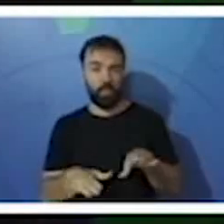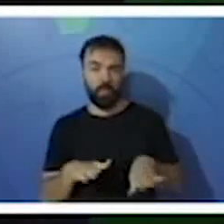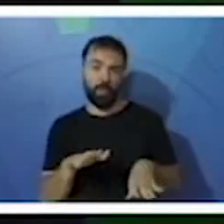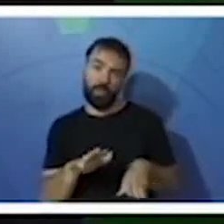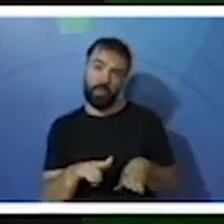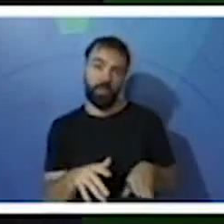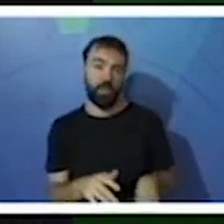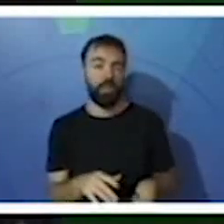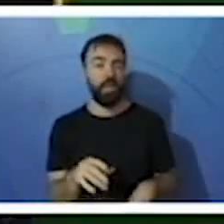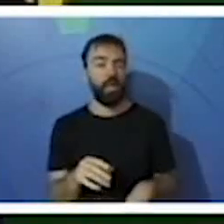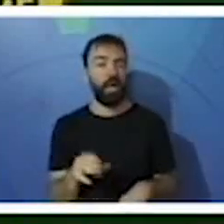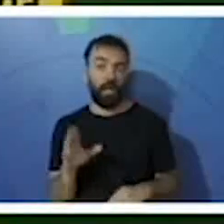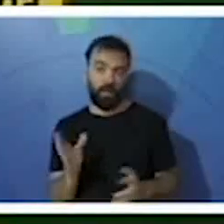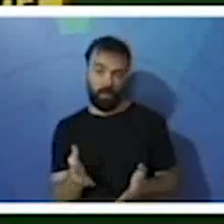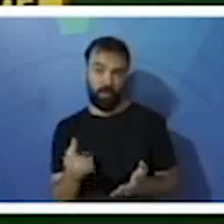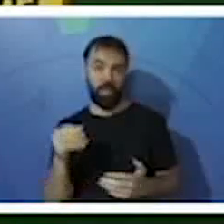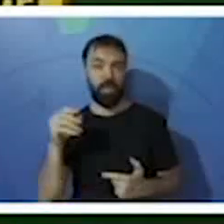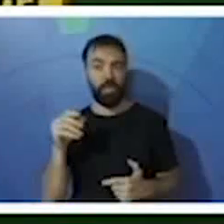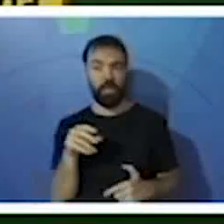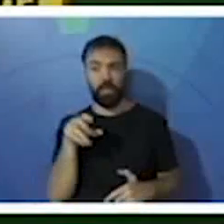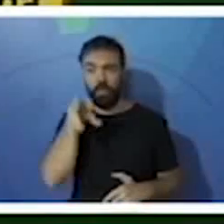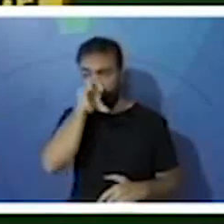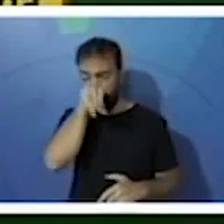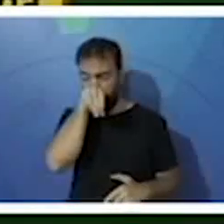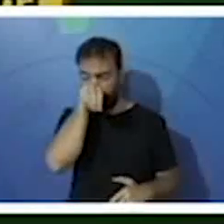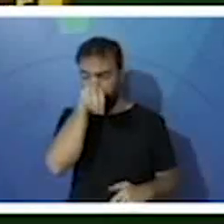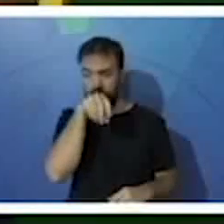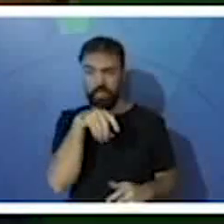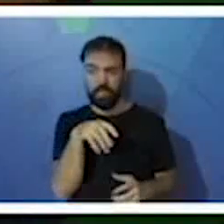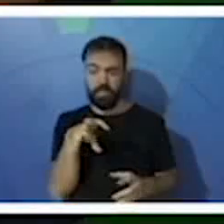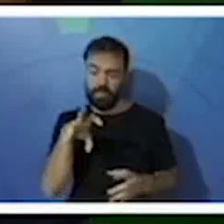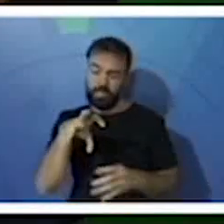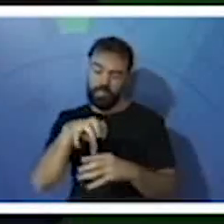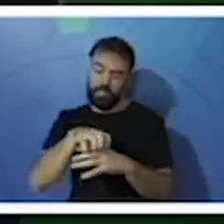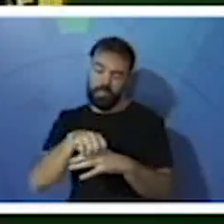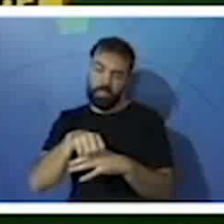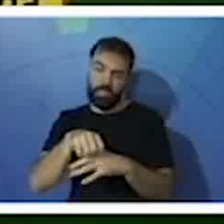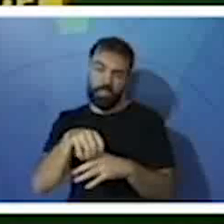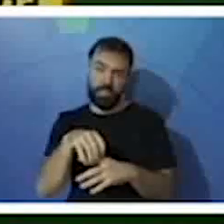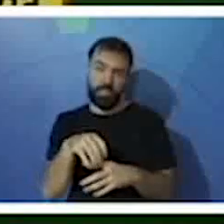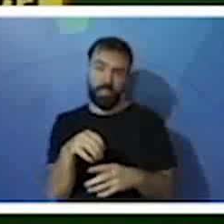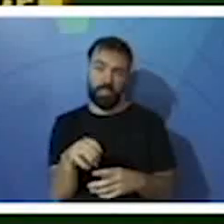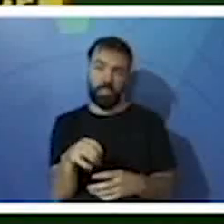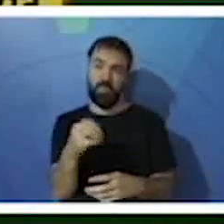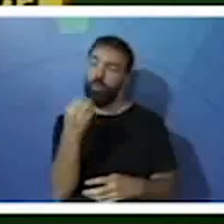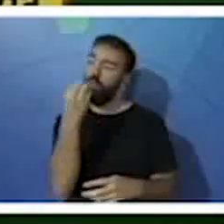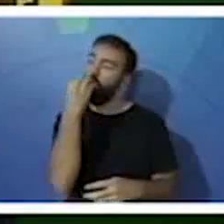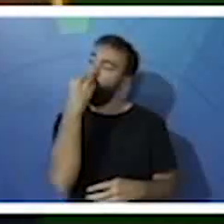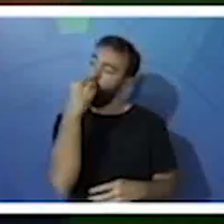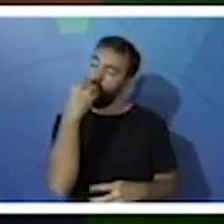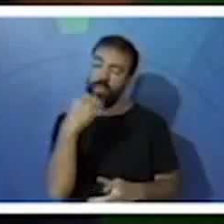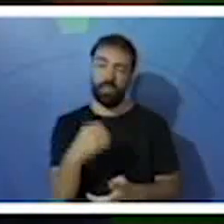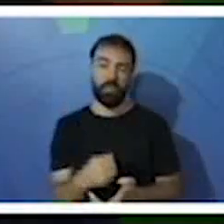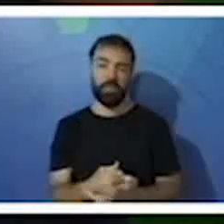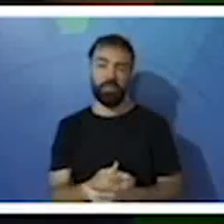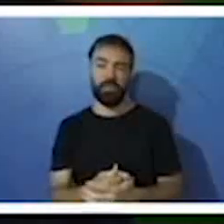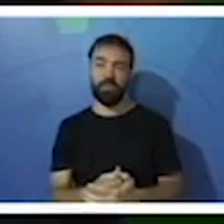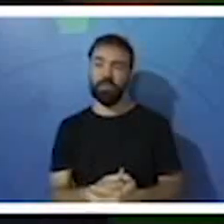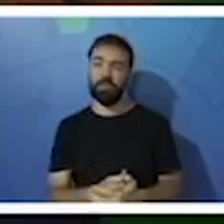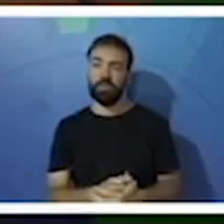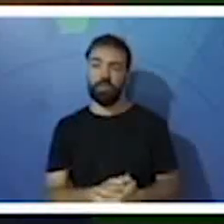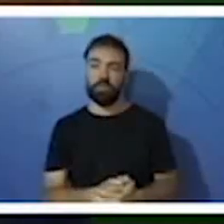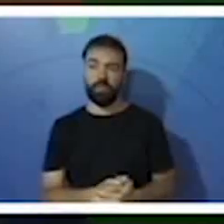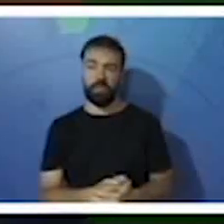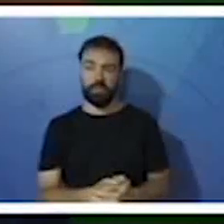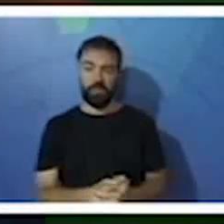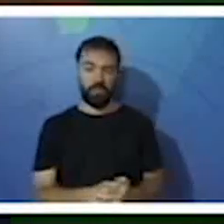a arara, para segurar e levar o alimento ao bico. Vocês não veem a